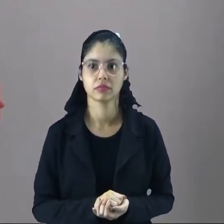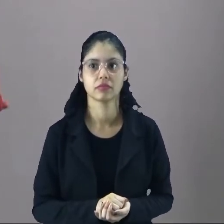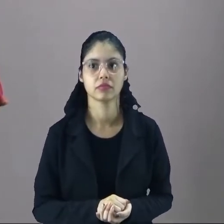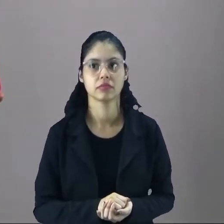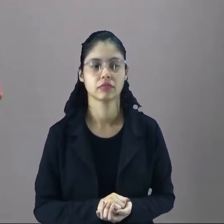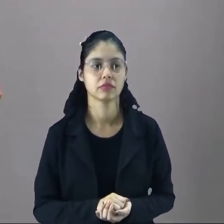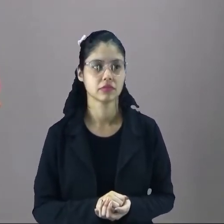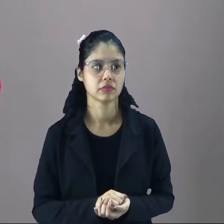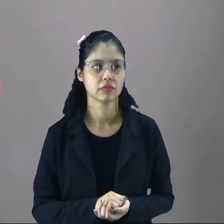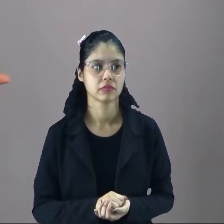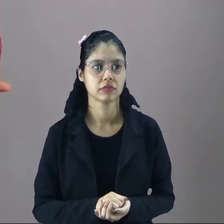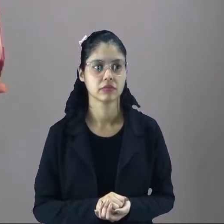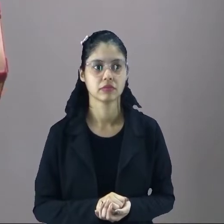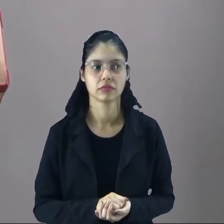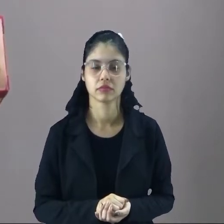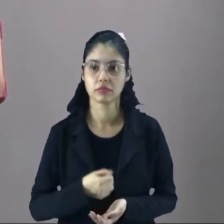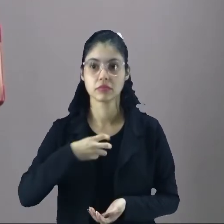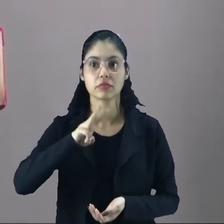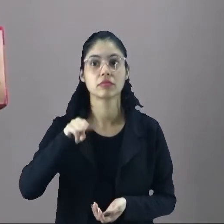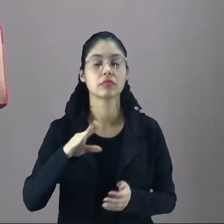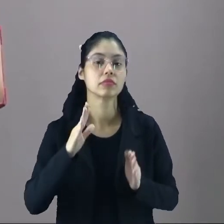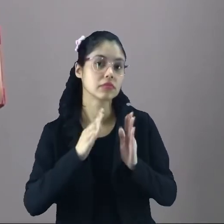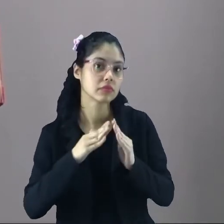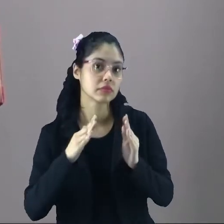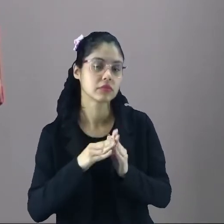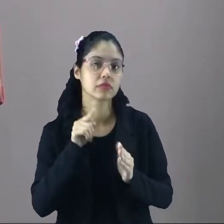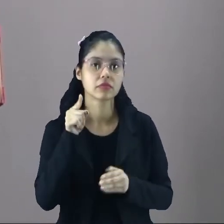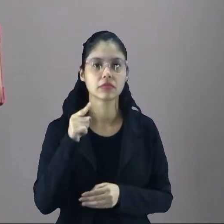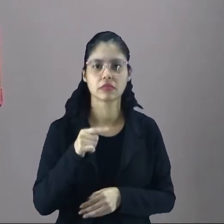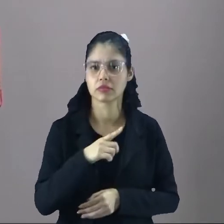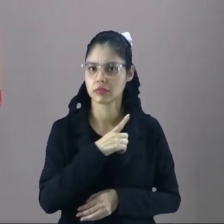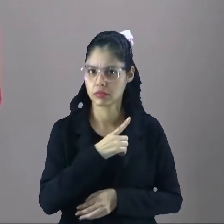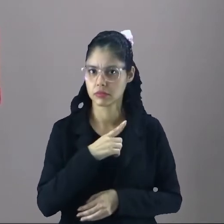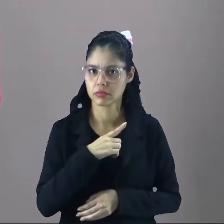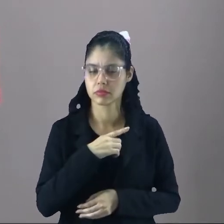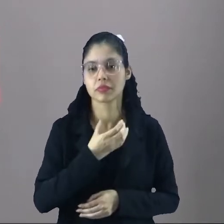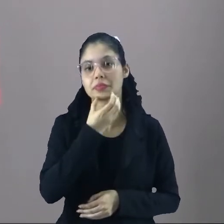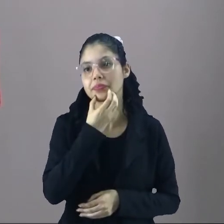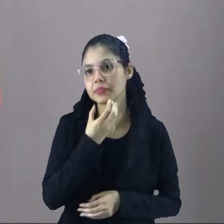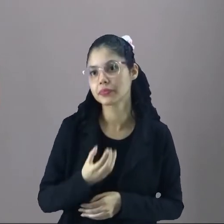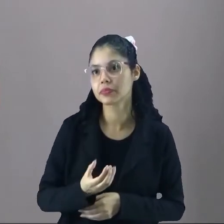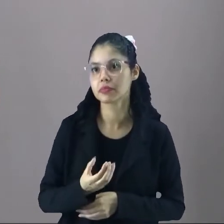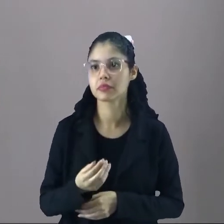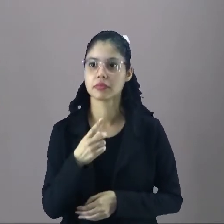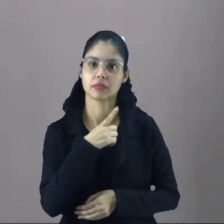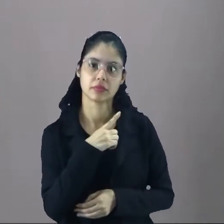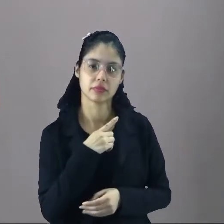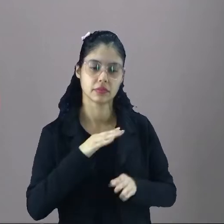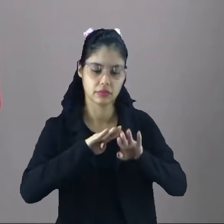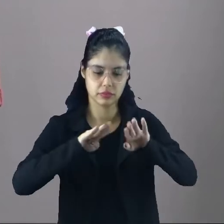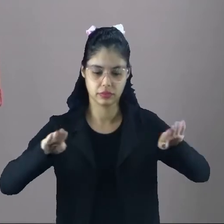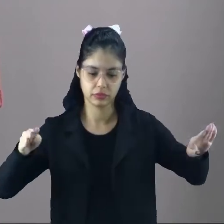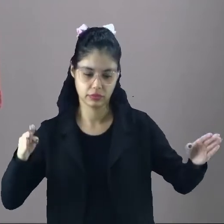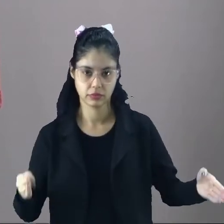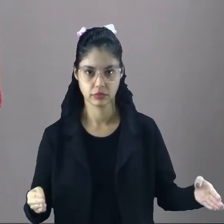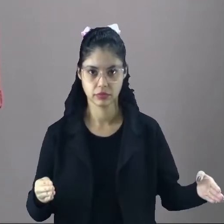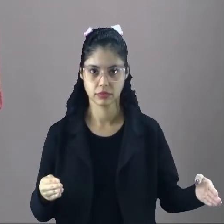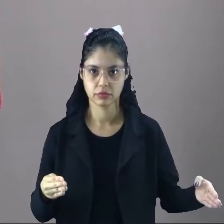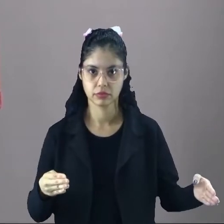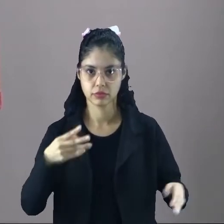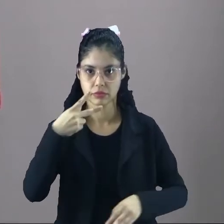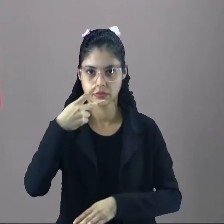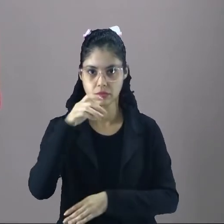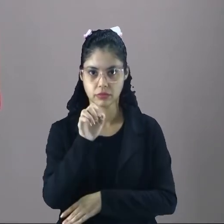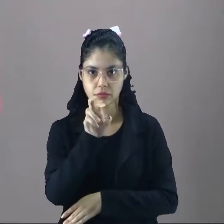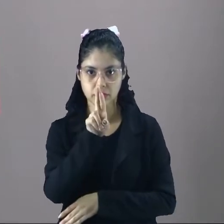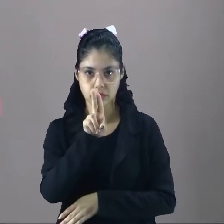são costumes. Quem aí na sua casa costuma no Natal ter na mesa o peru